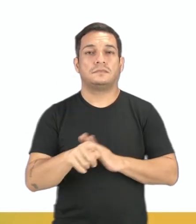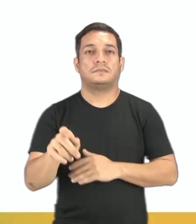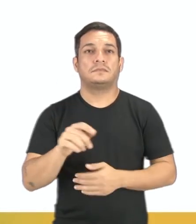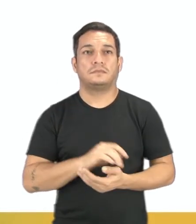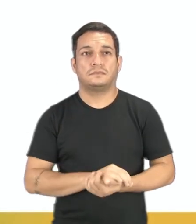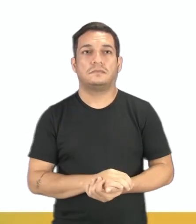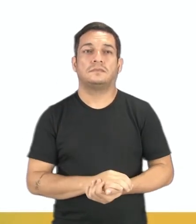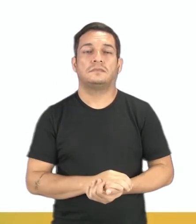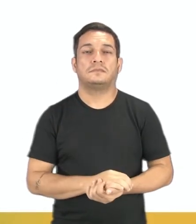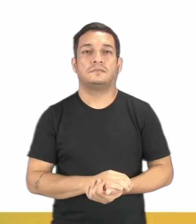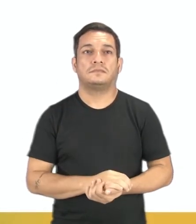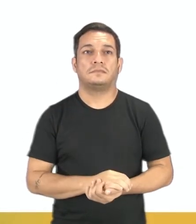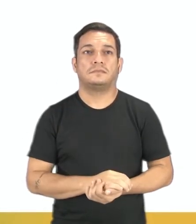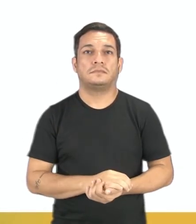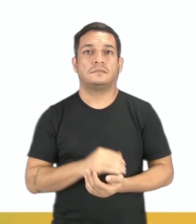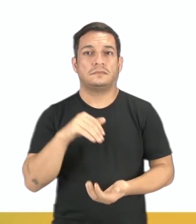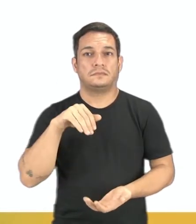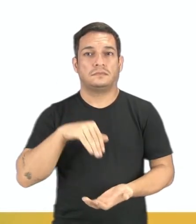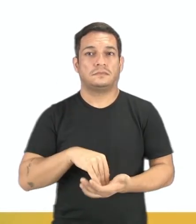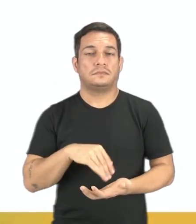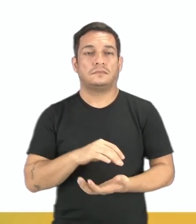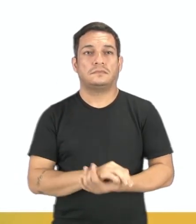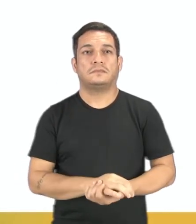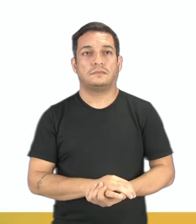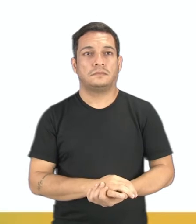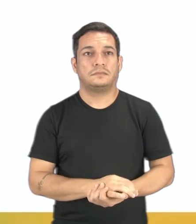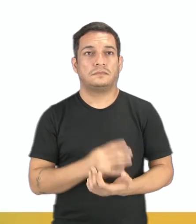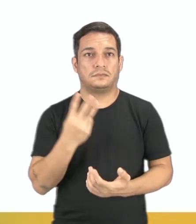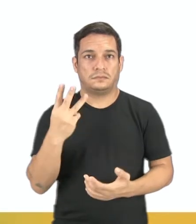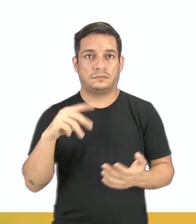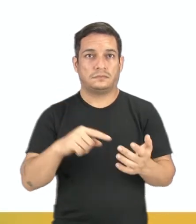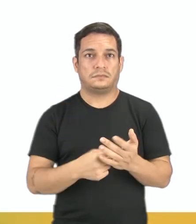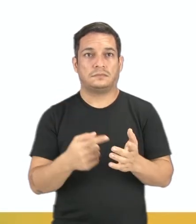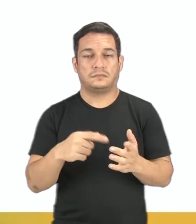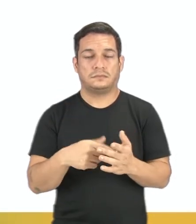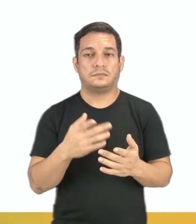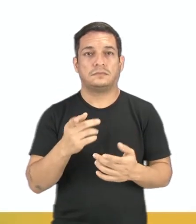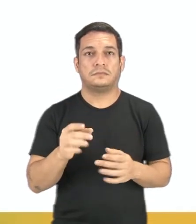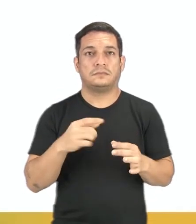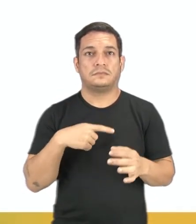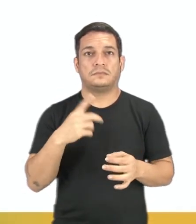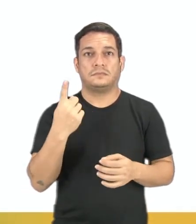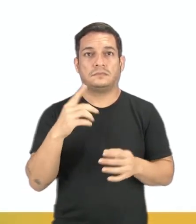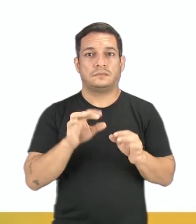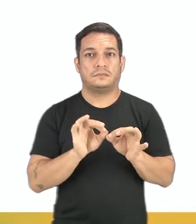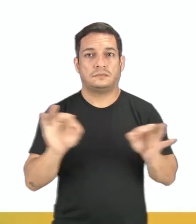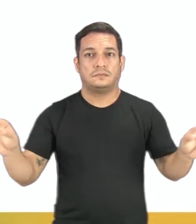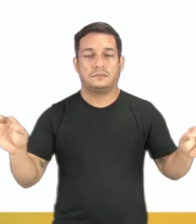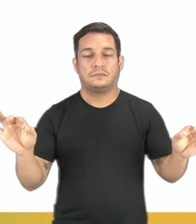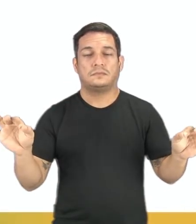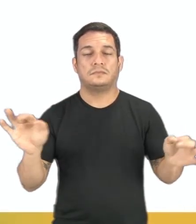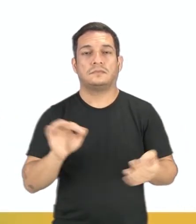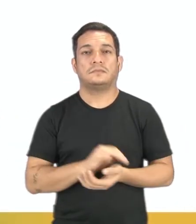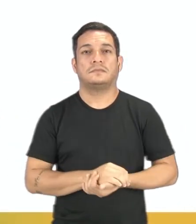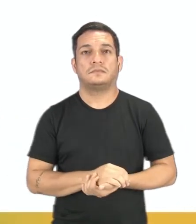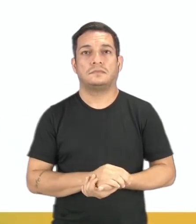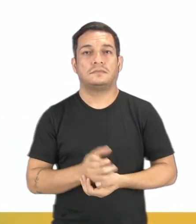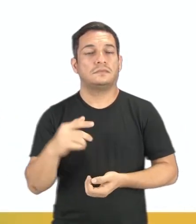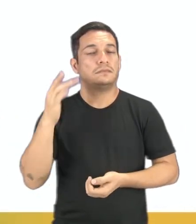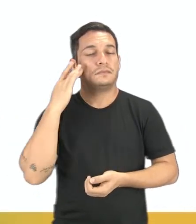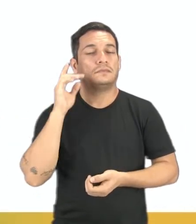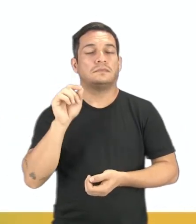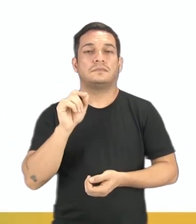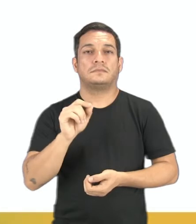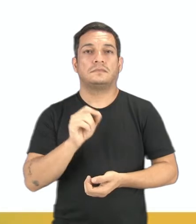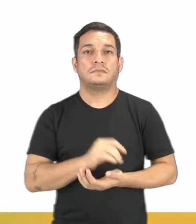questão. Vamos à última alternativa. Por três pontos dados, passa uma só reta. O que vocês